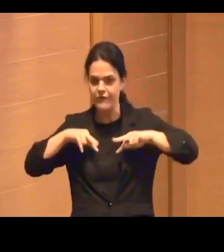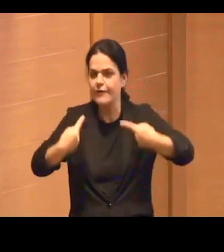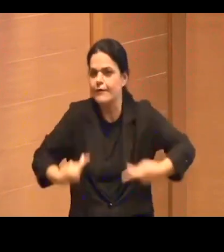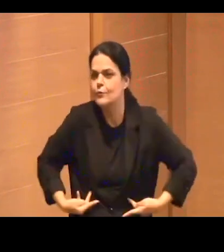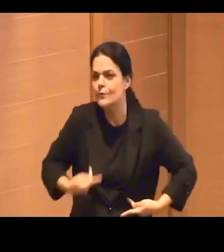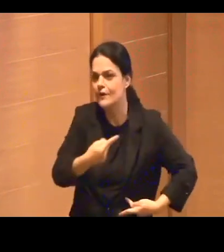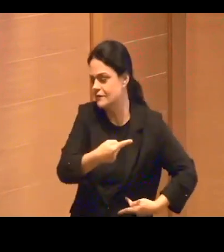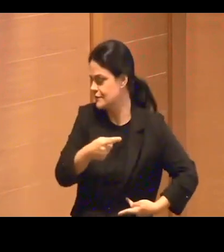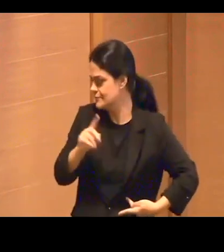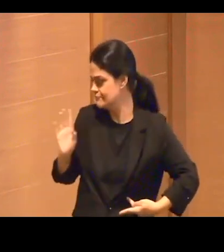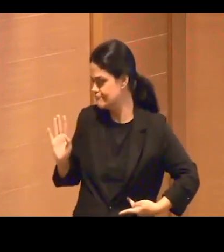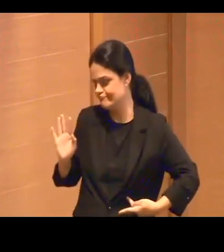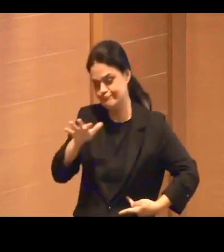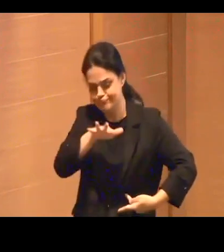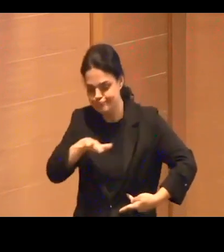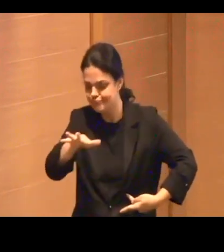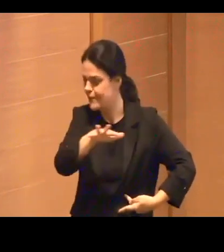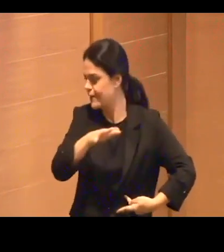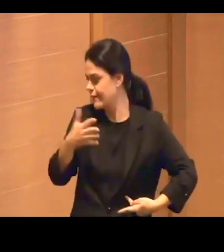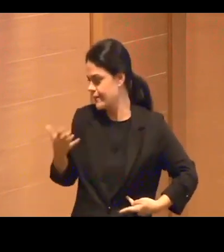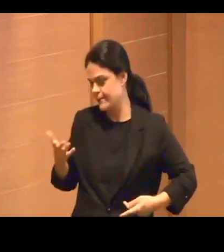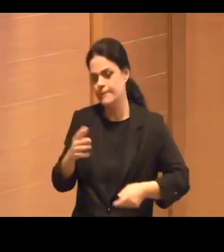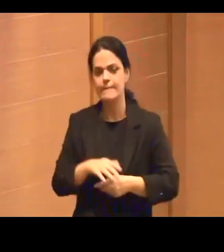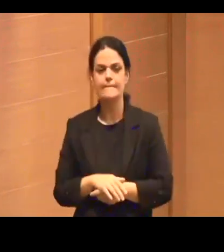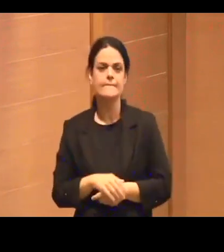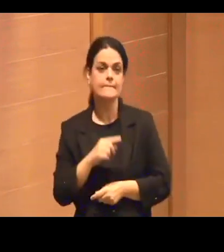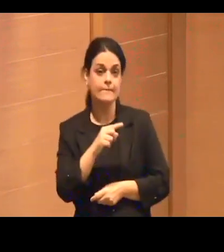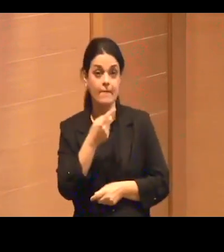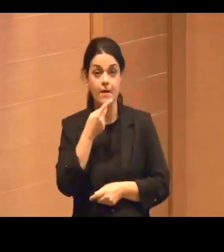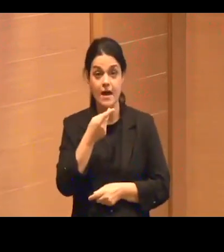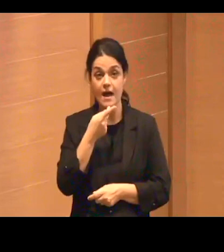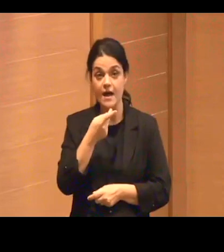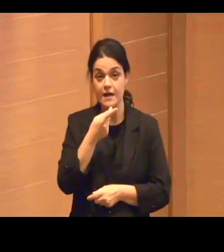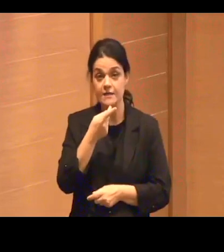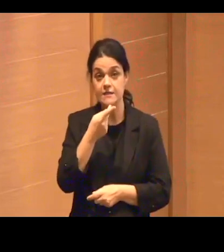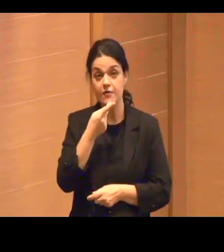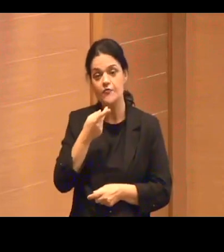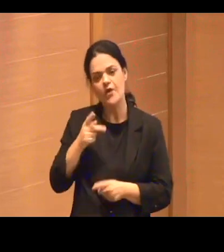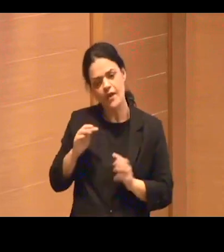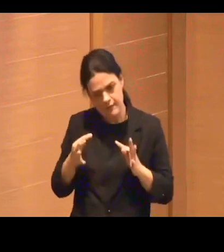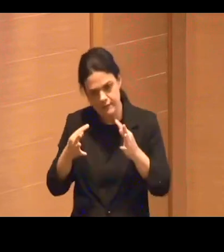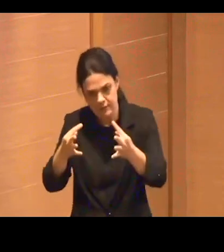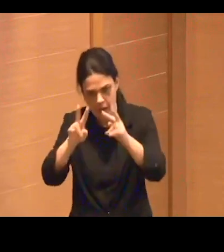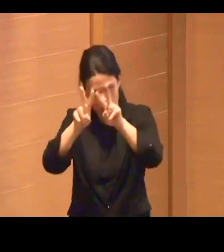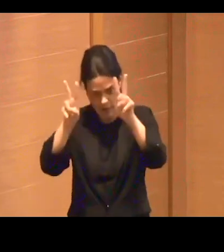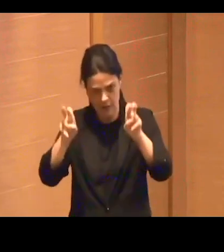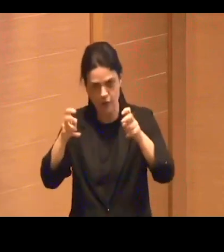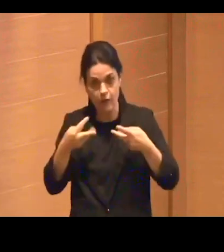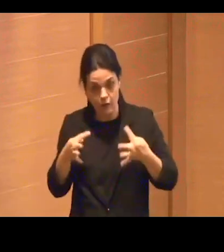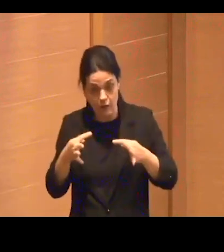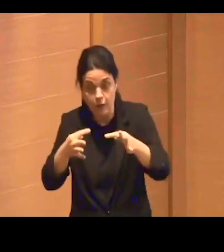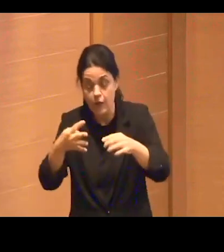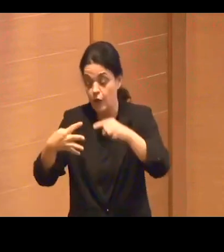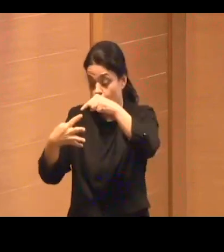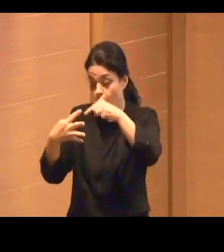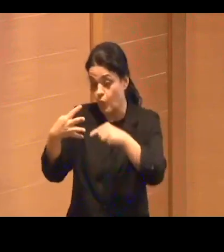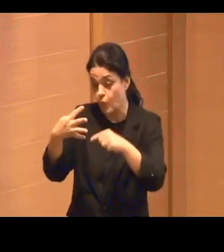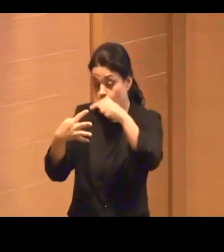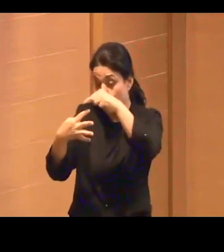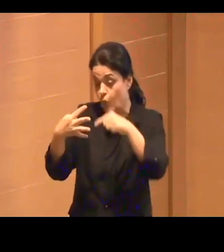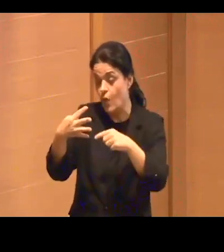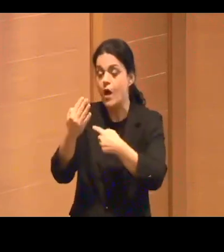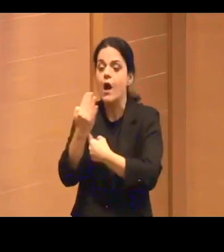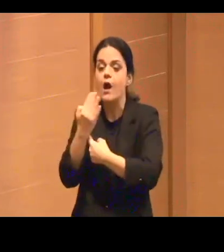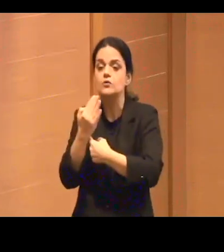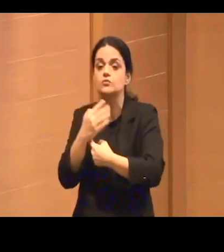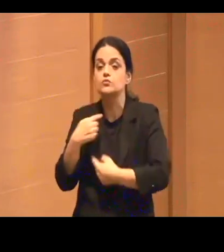falou agora que Mariano, alguma hora, ia falar um pouco mais da questão tecnológica. Esses quatro pontos, eu acho que nos ajudam